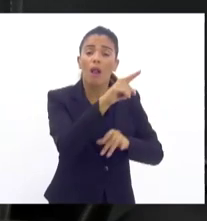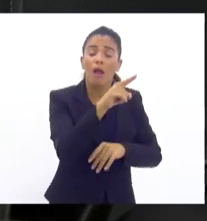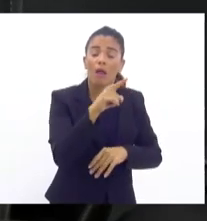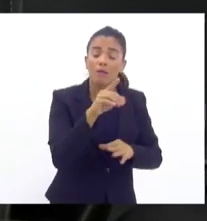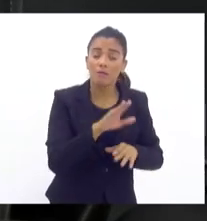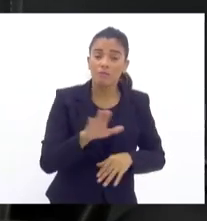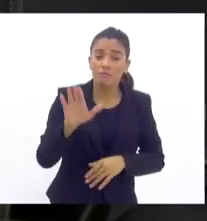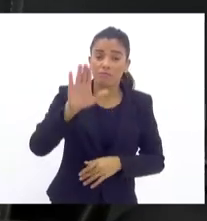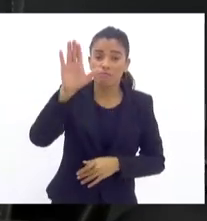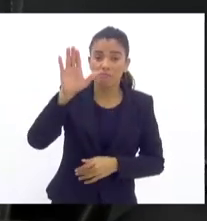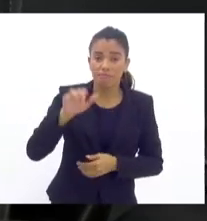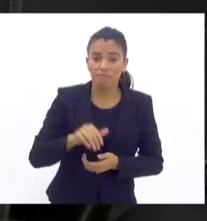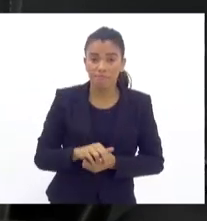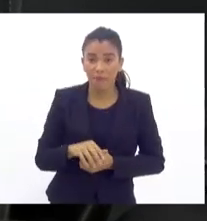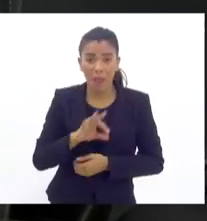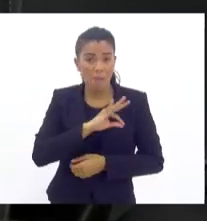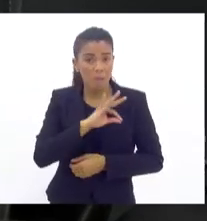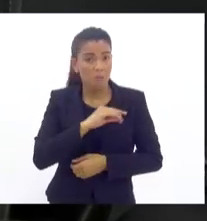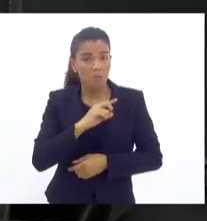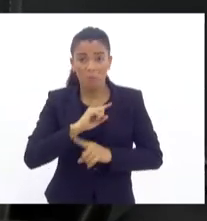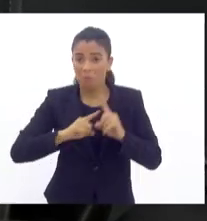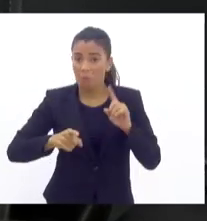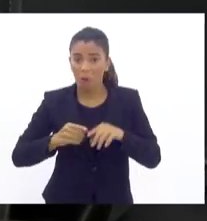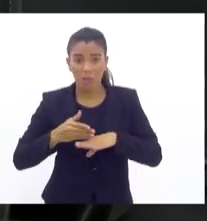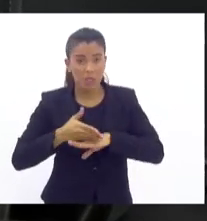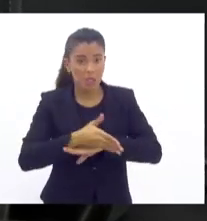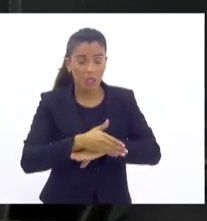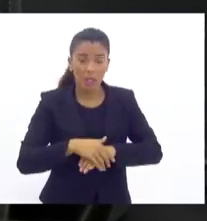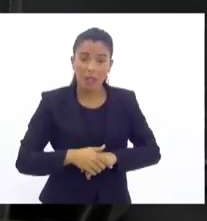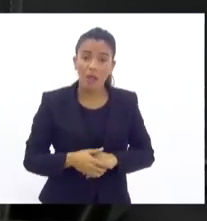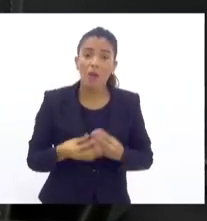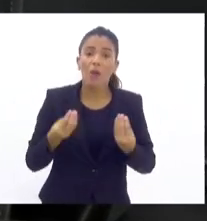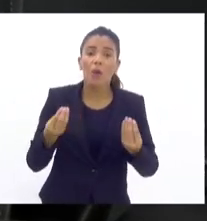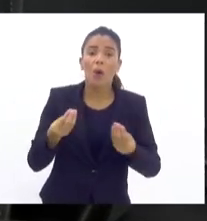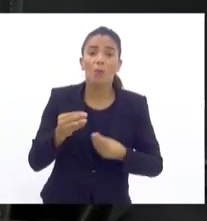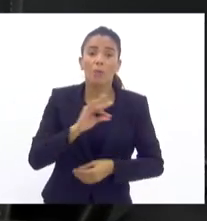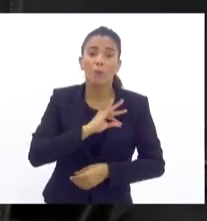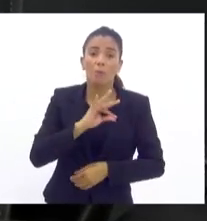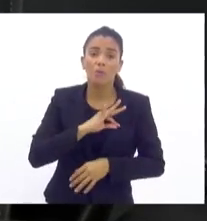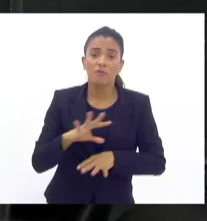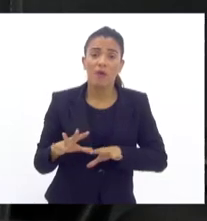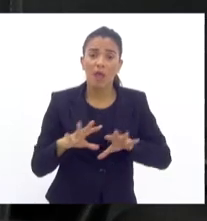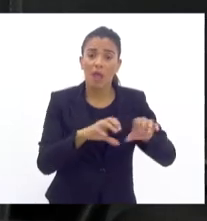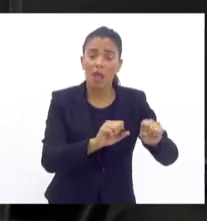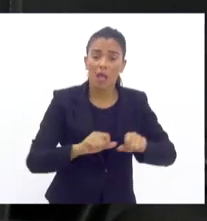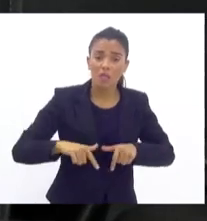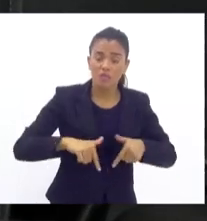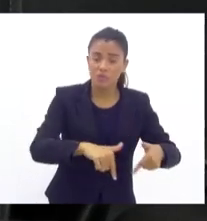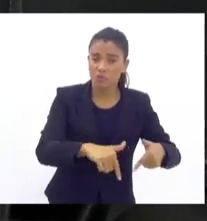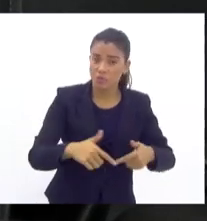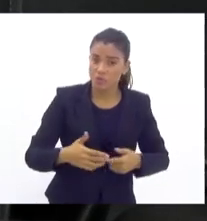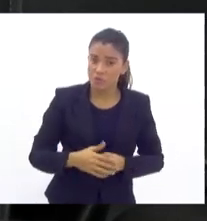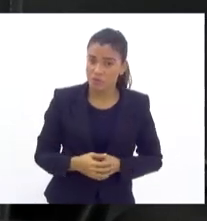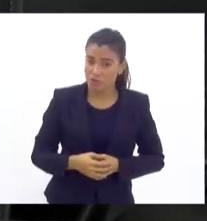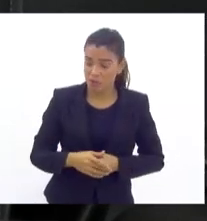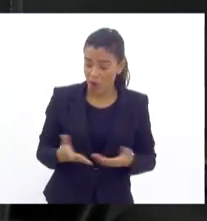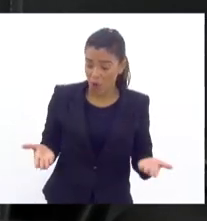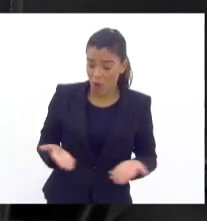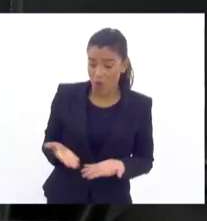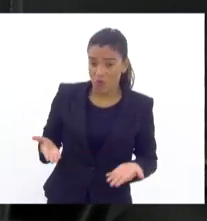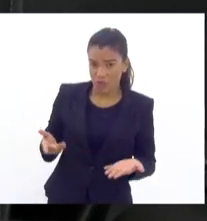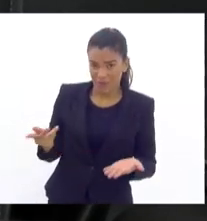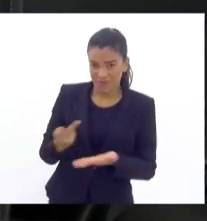escutei, a polícia não pode entrar. E aí como é a polícia vai agir? Na realidade, que fizeram hoje